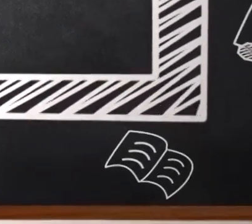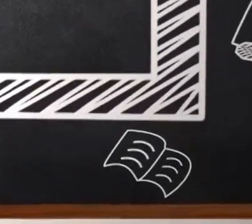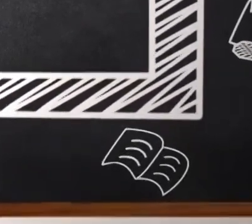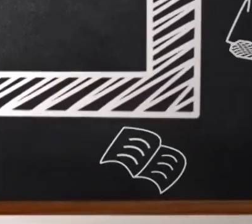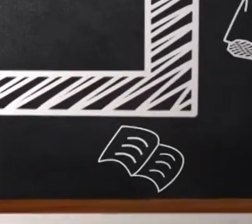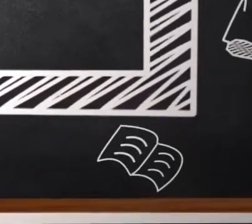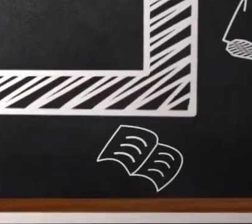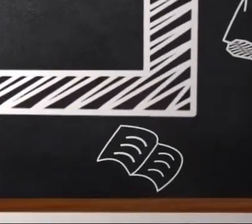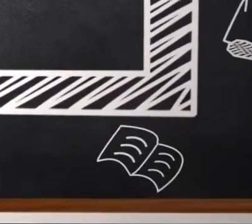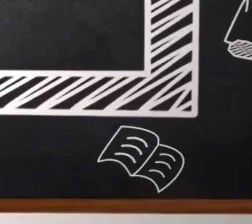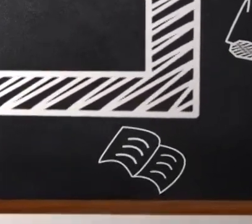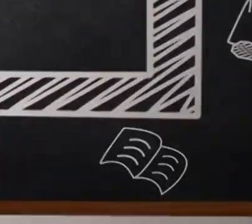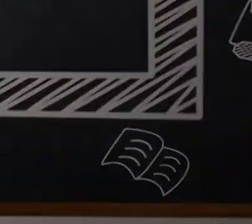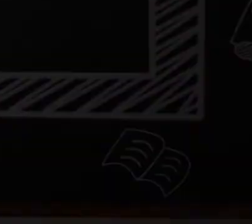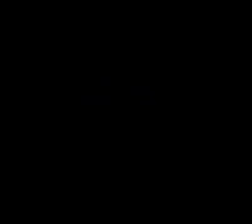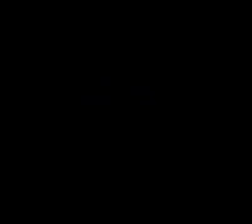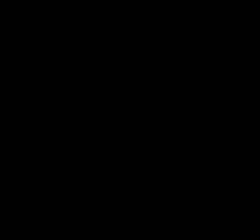E assistam